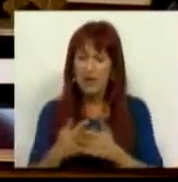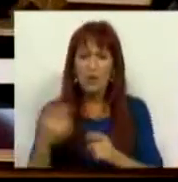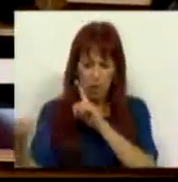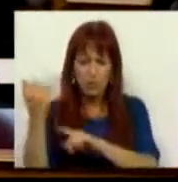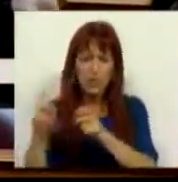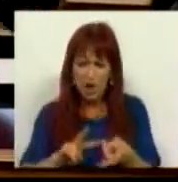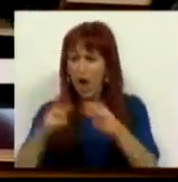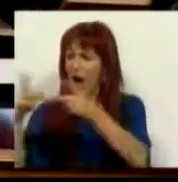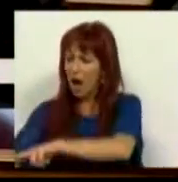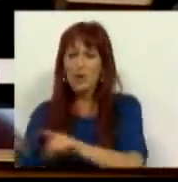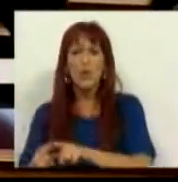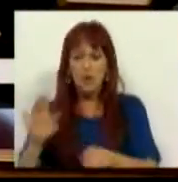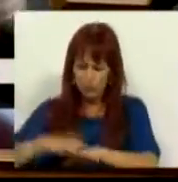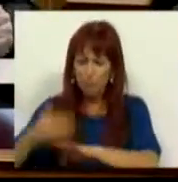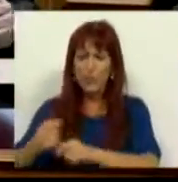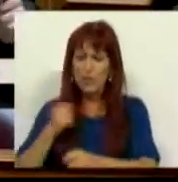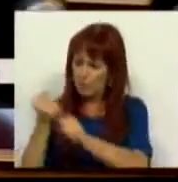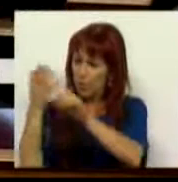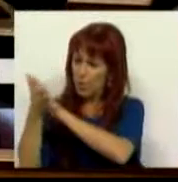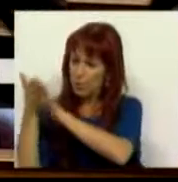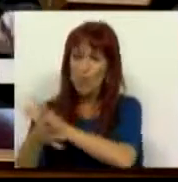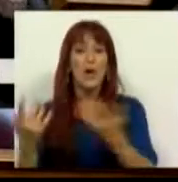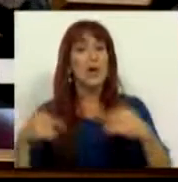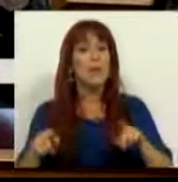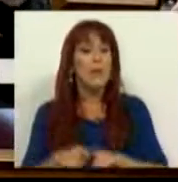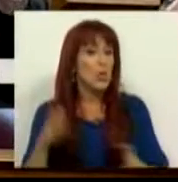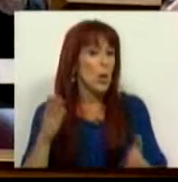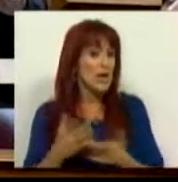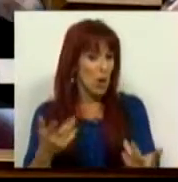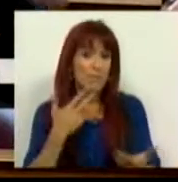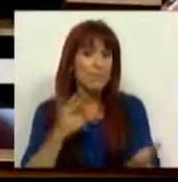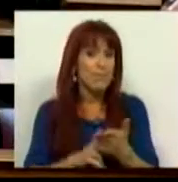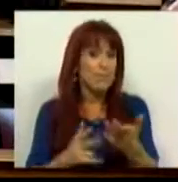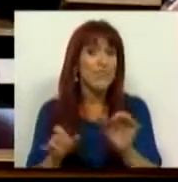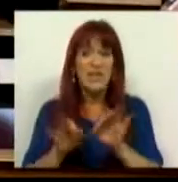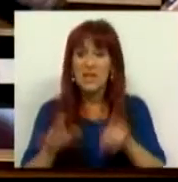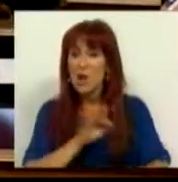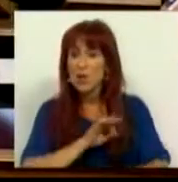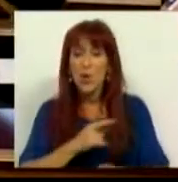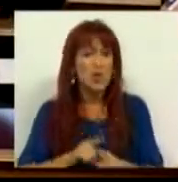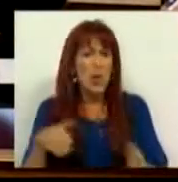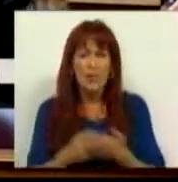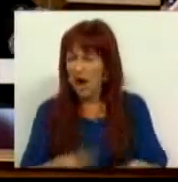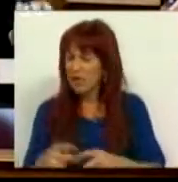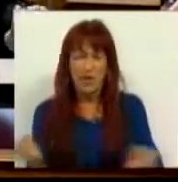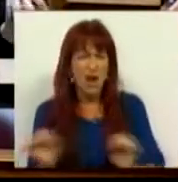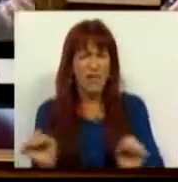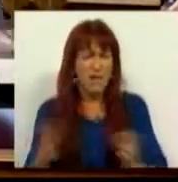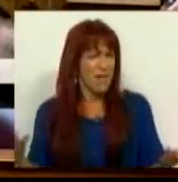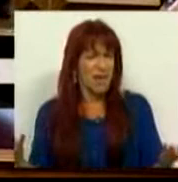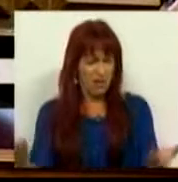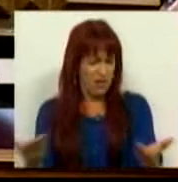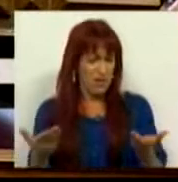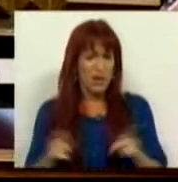obter alternativas e reforçar a sua empregabilidade. Mas não só isso é realidade, como nos Srs. não propuseram alternativa rigorosamente